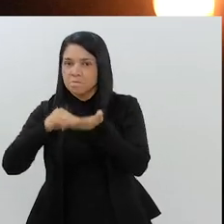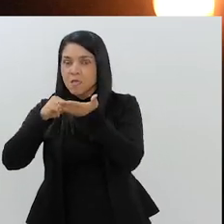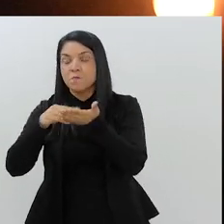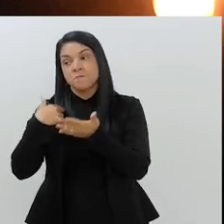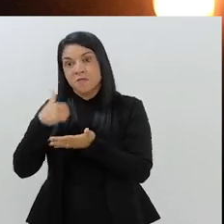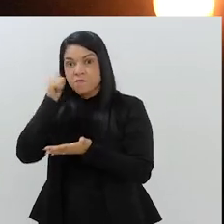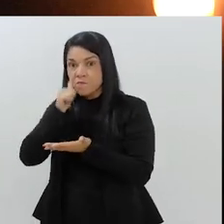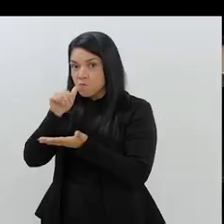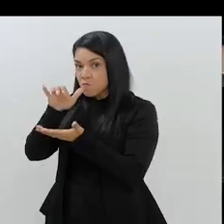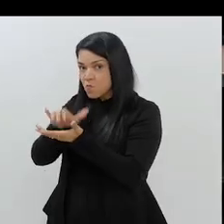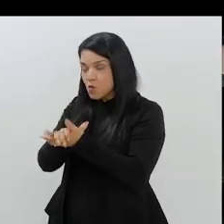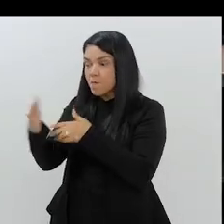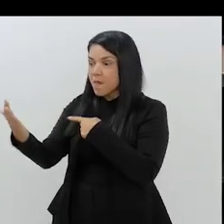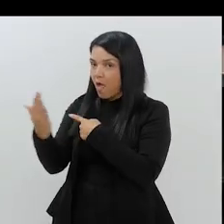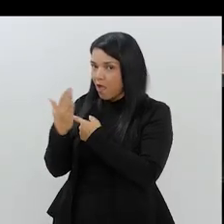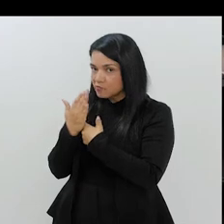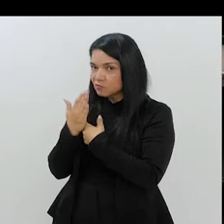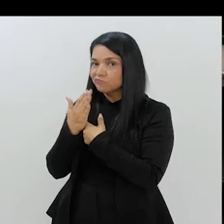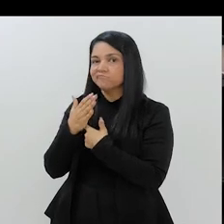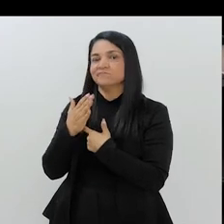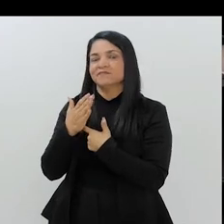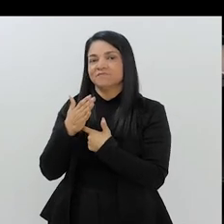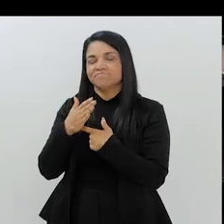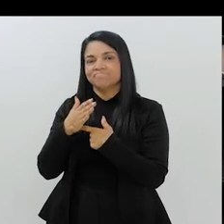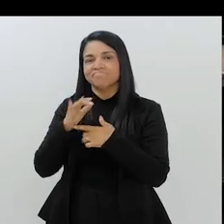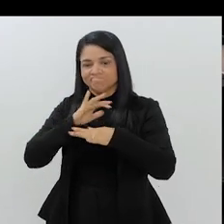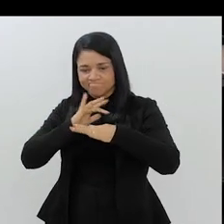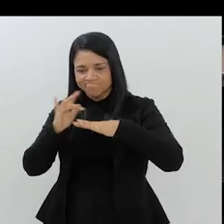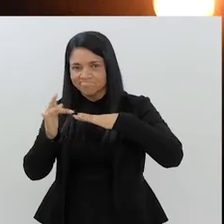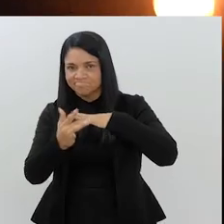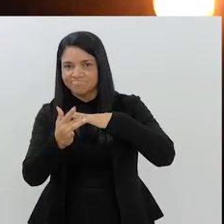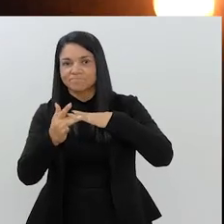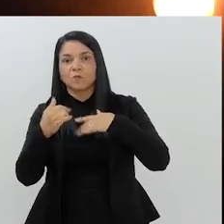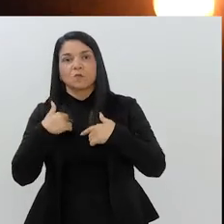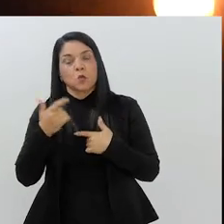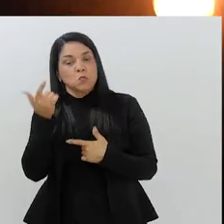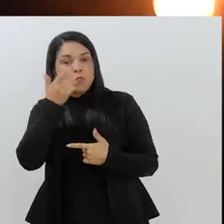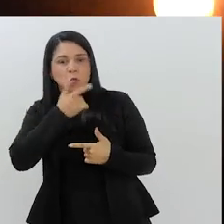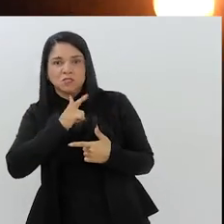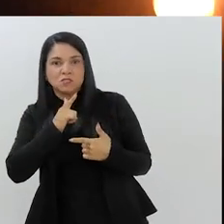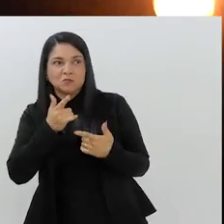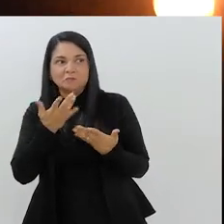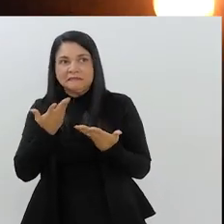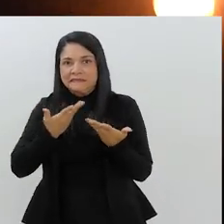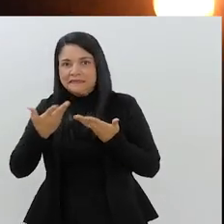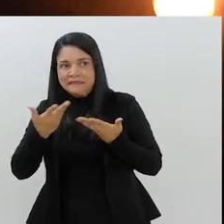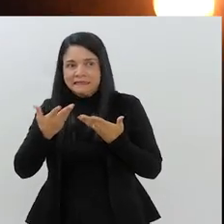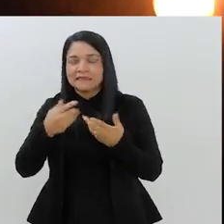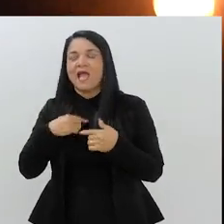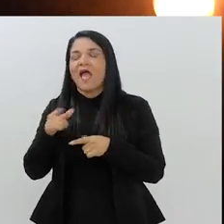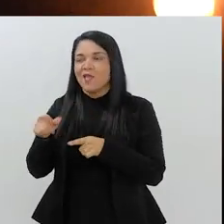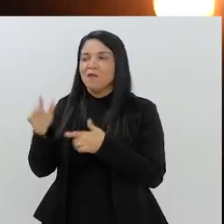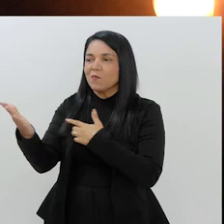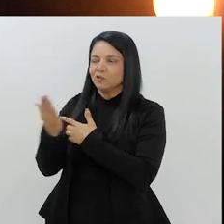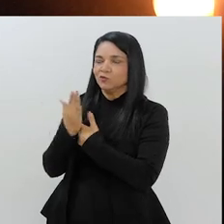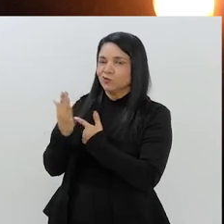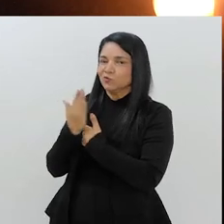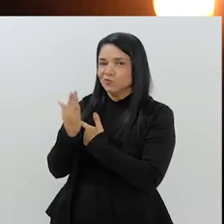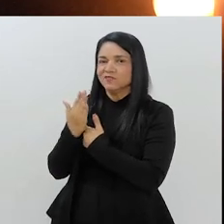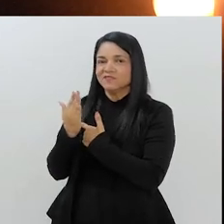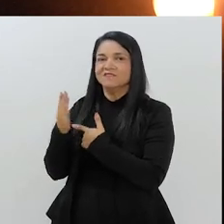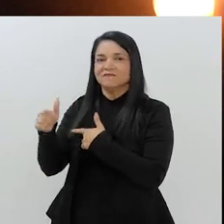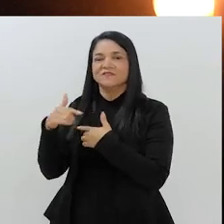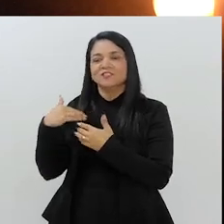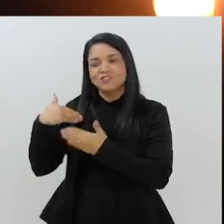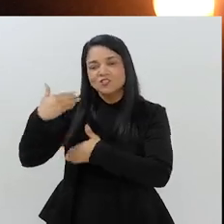outros membros, minha esposa inclusive, para me ajudar nessa parte, naquilo que eu não me considero tão hábito, eu